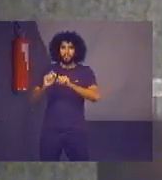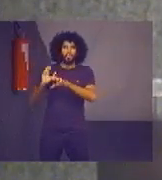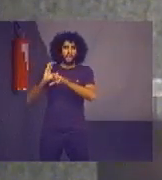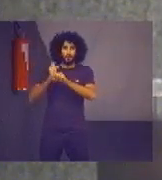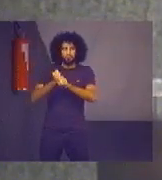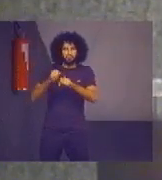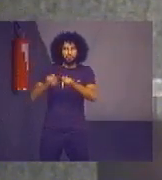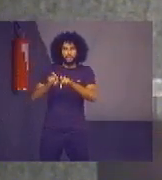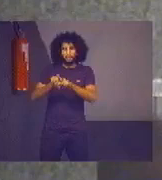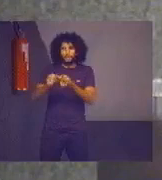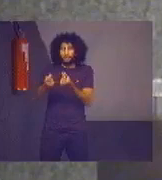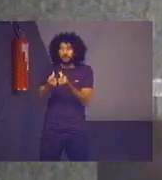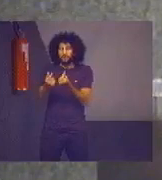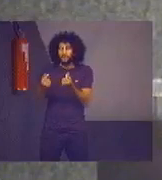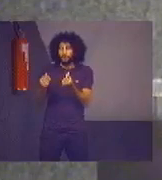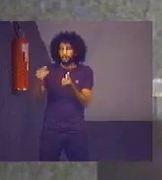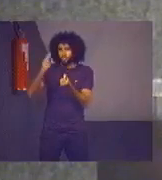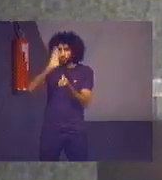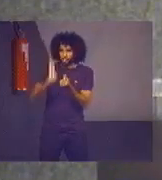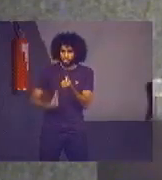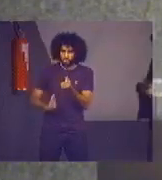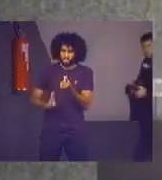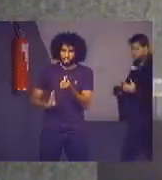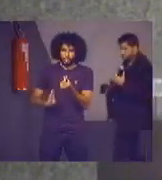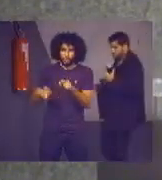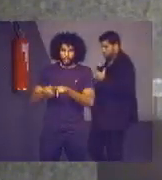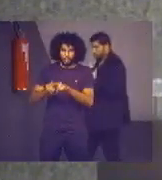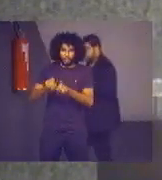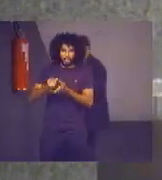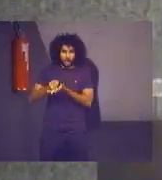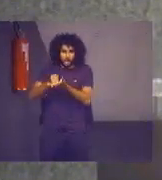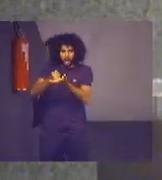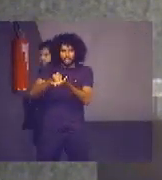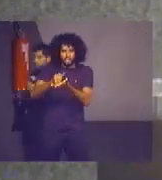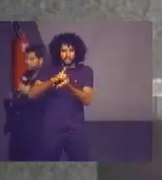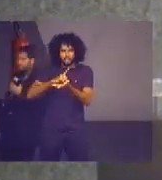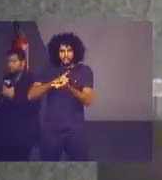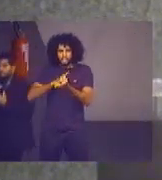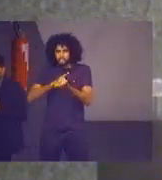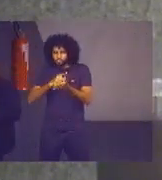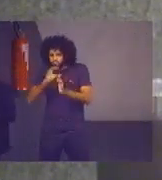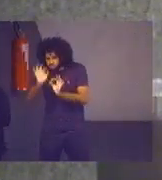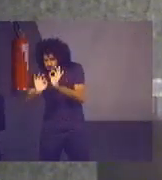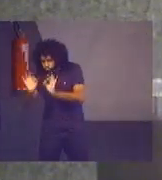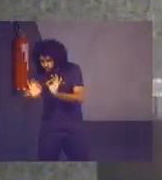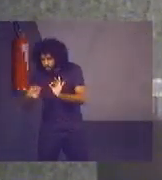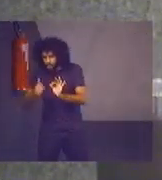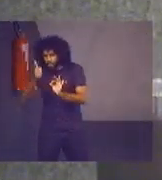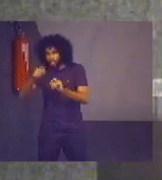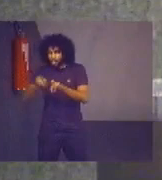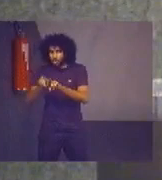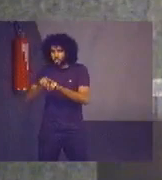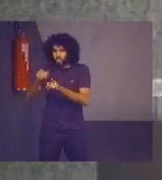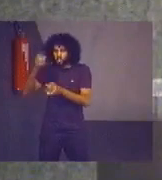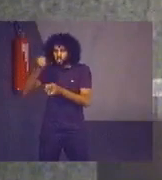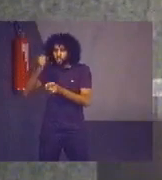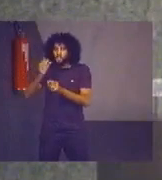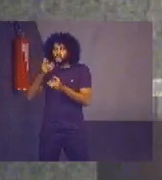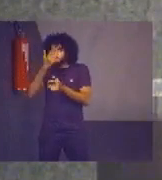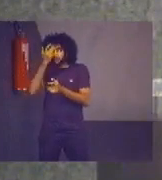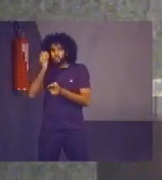financeira do país e contribuir com o aperfeiçoamento da administração pública em benefício da sociedade.